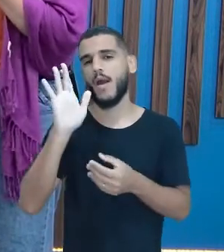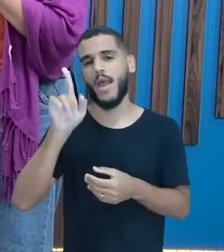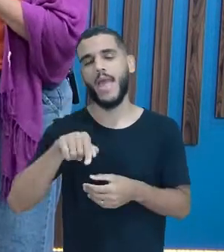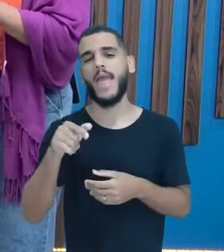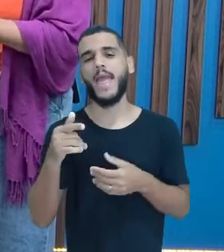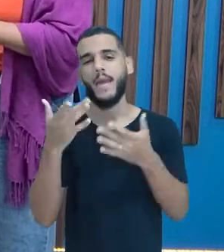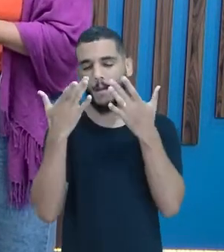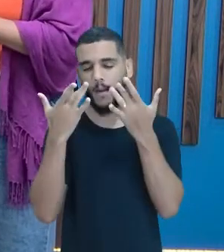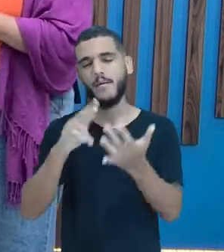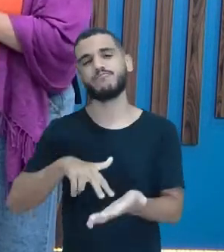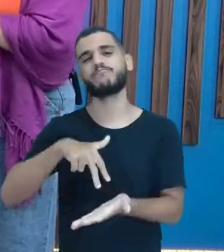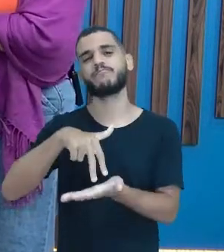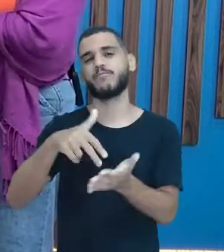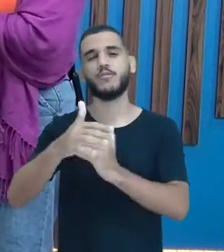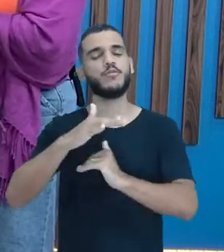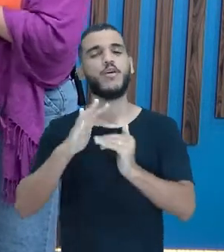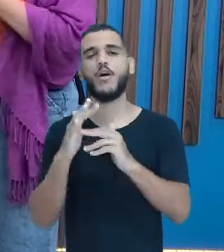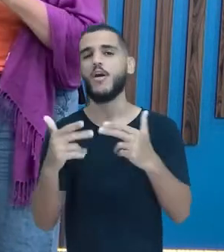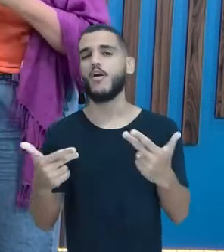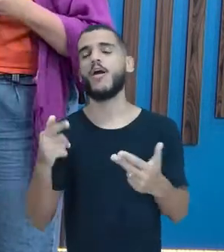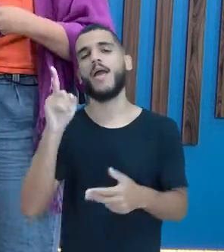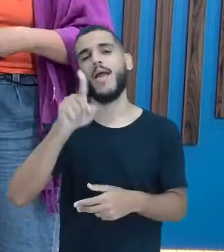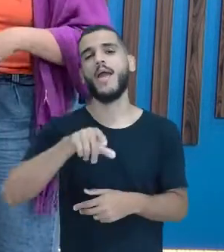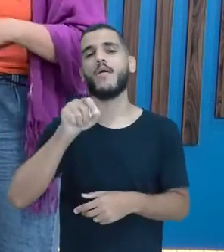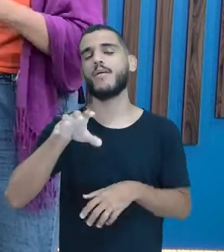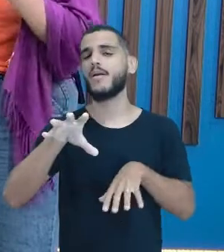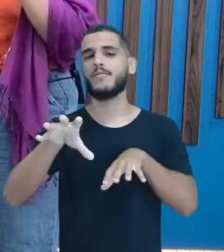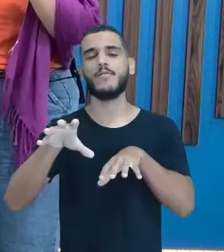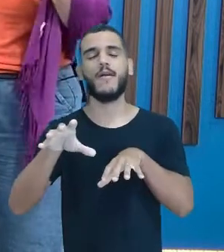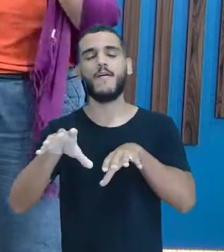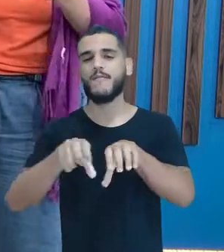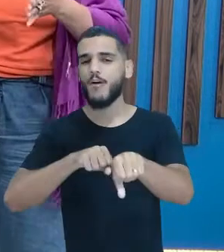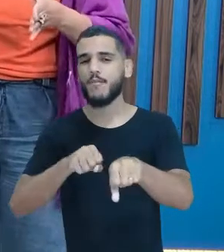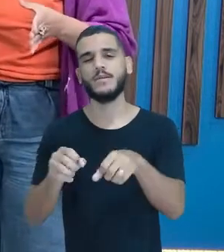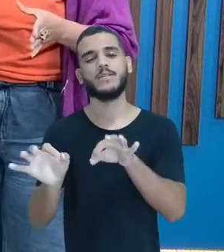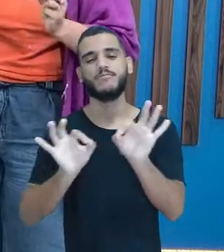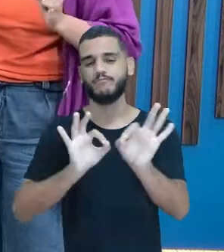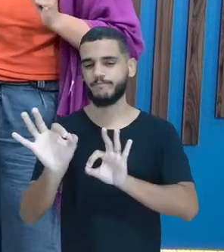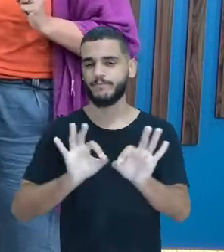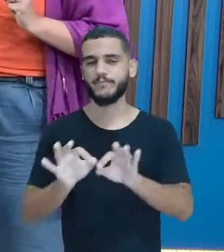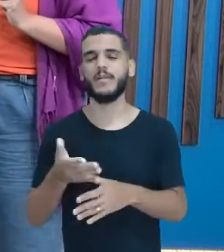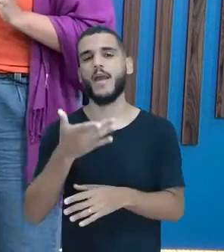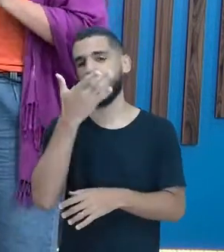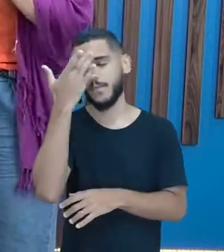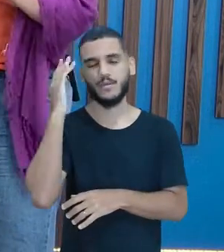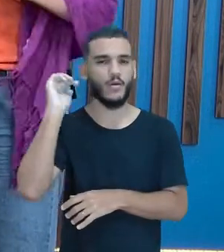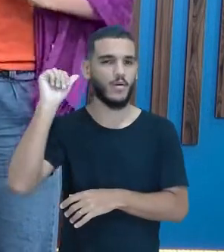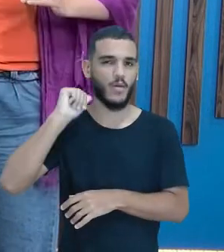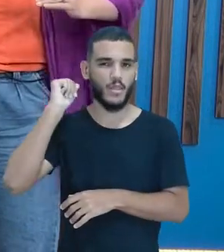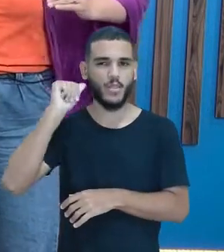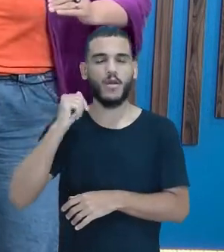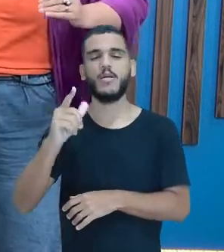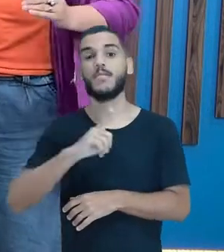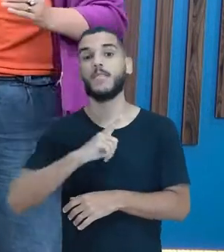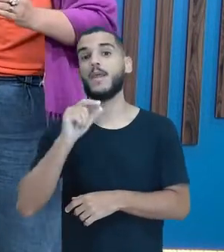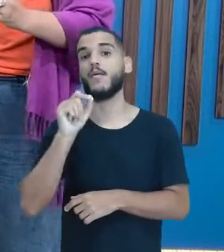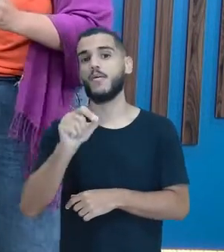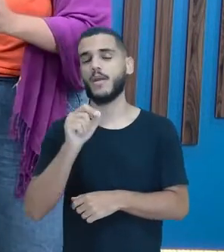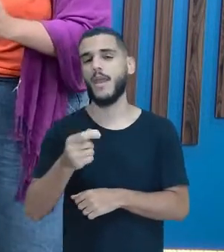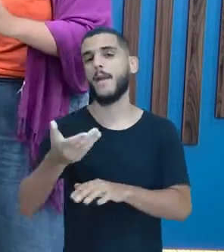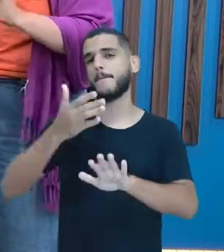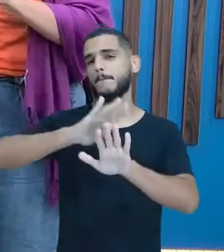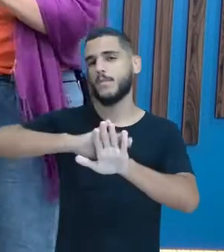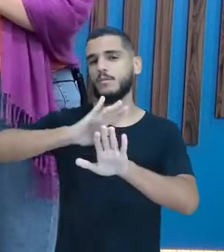formação. E o ator, ele é ator, tem uma produção por